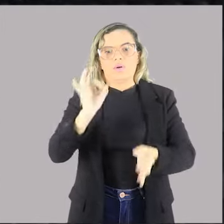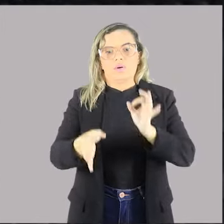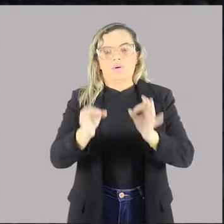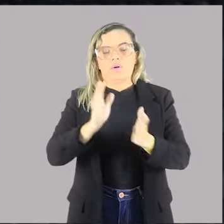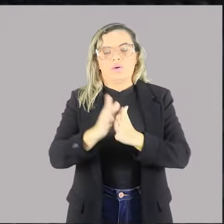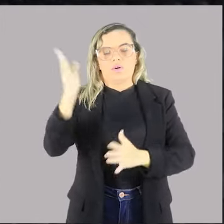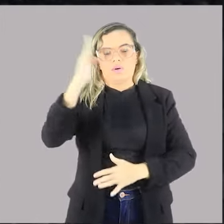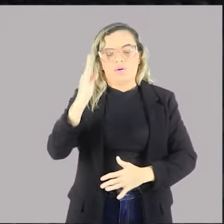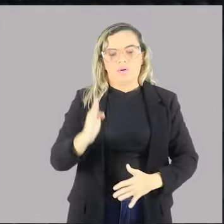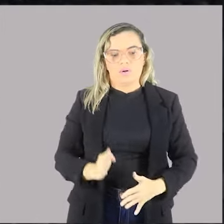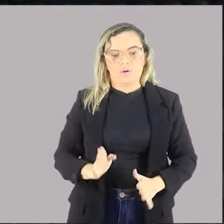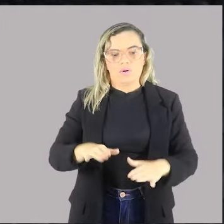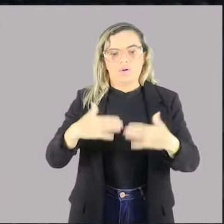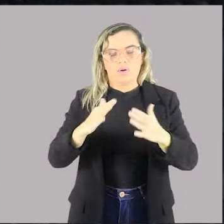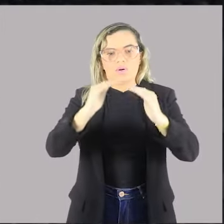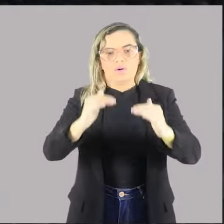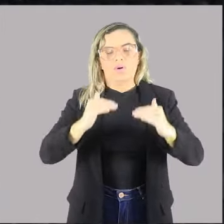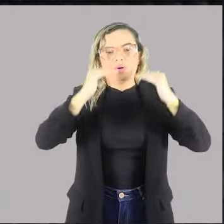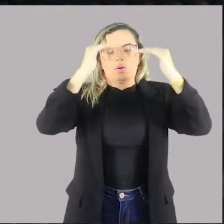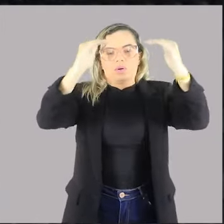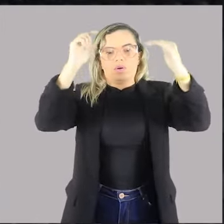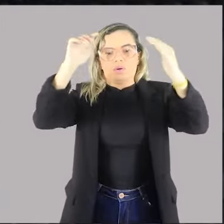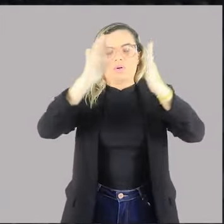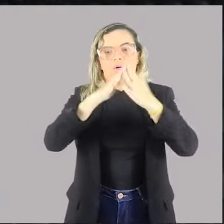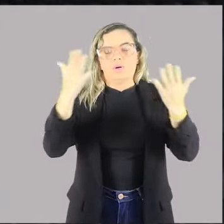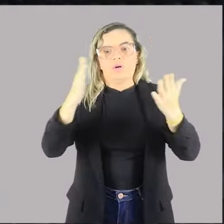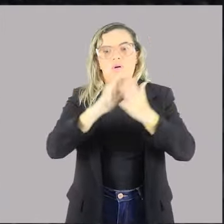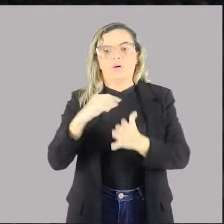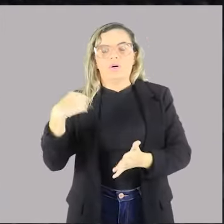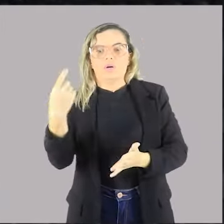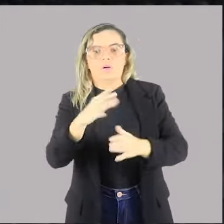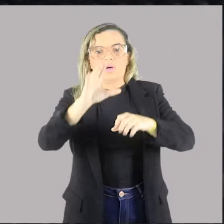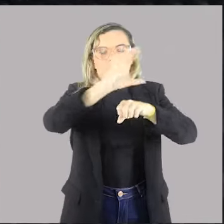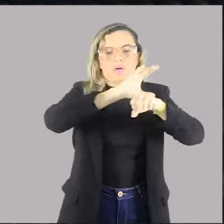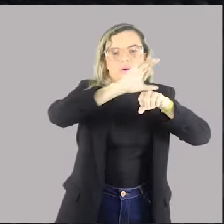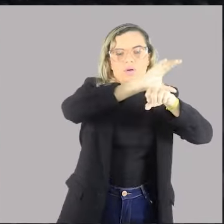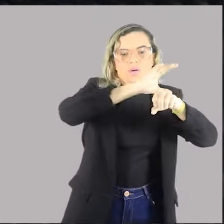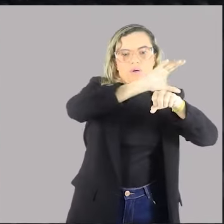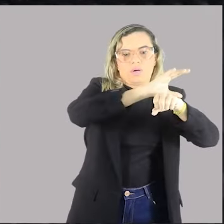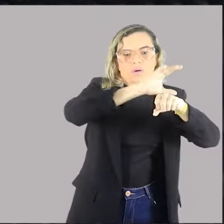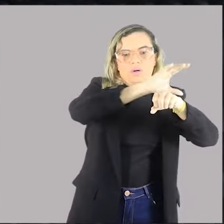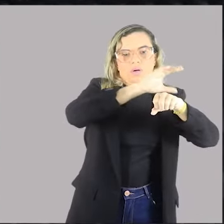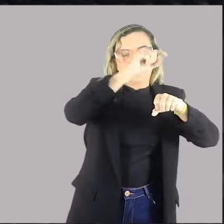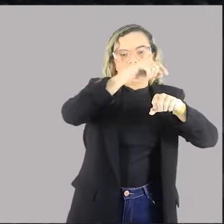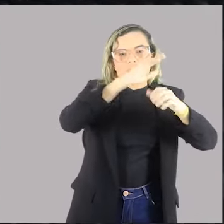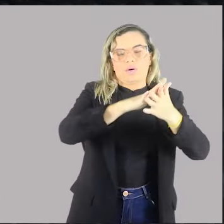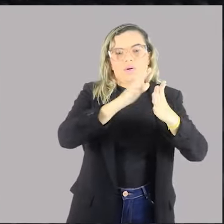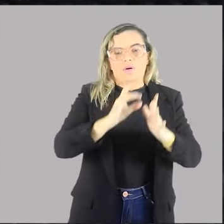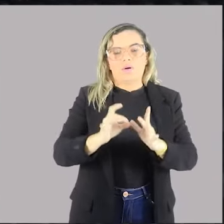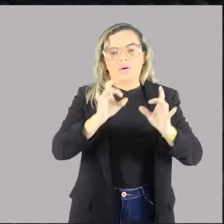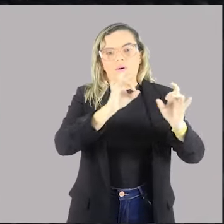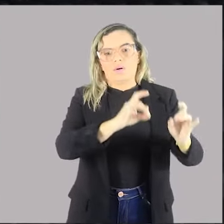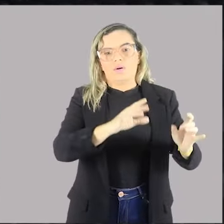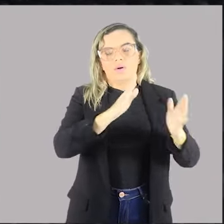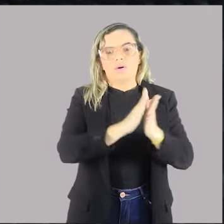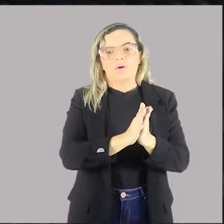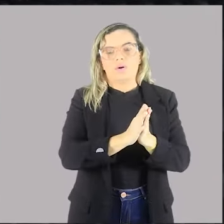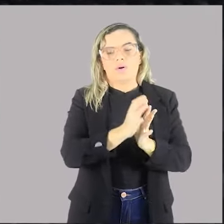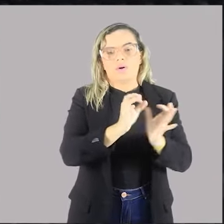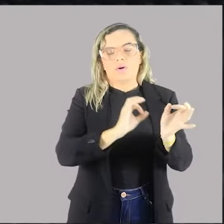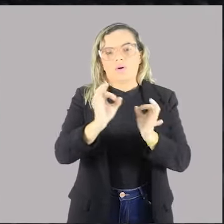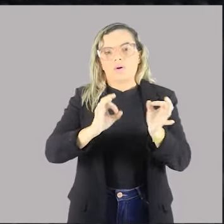vamos ter, lá no topo desse escalonamento, a nossa Constituição e, ali, mais especificamente, um bloco de constitucionalidade.